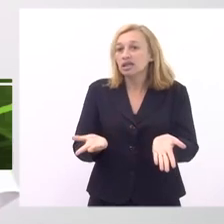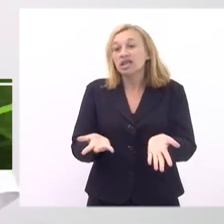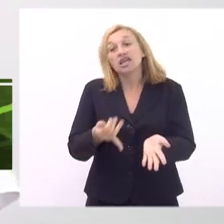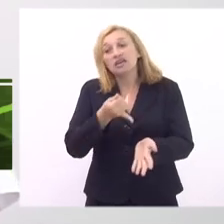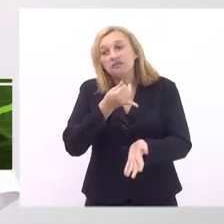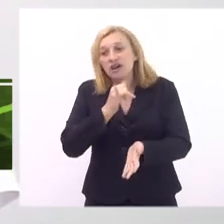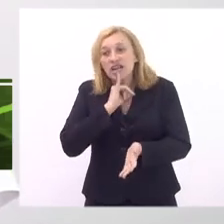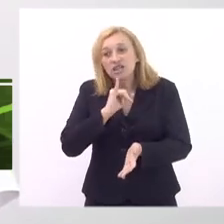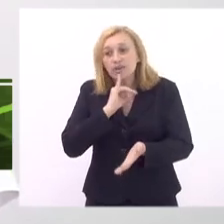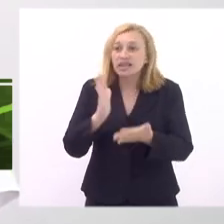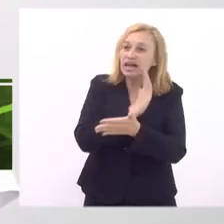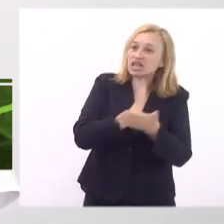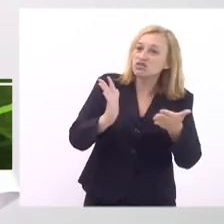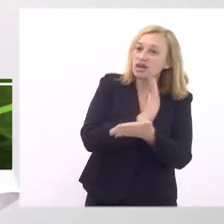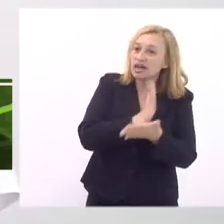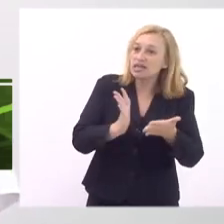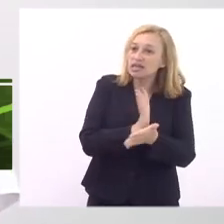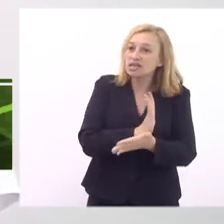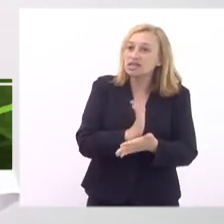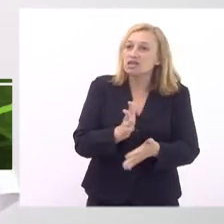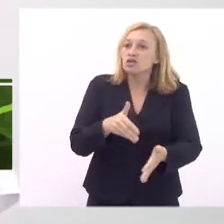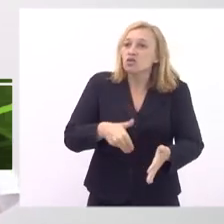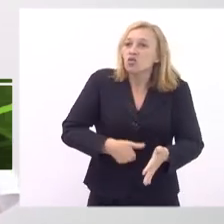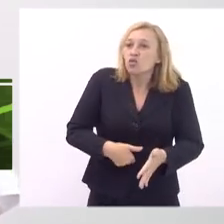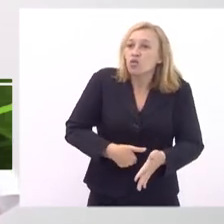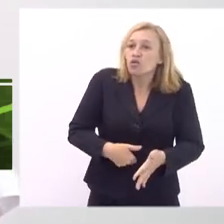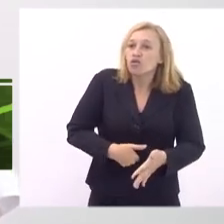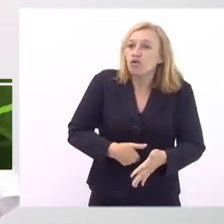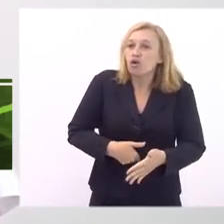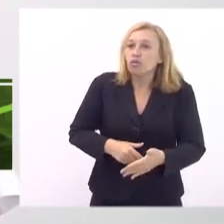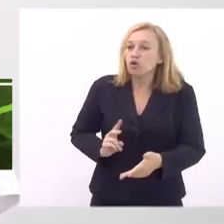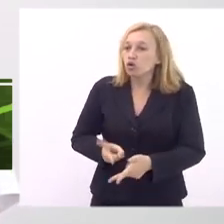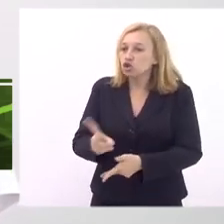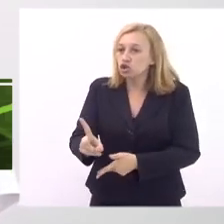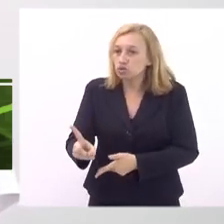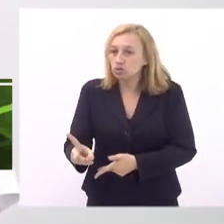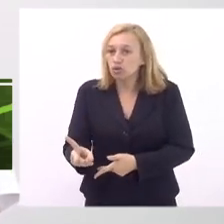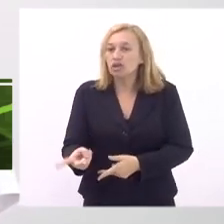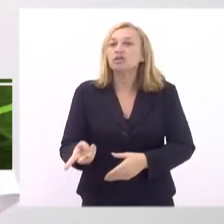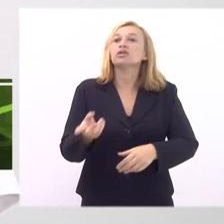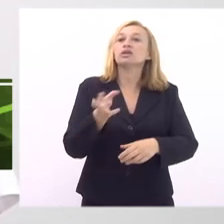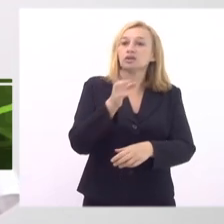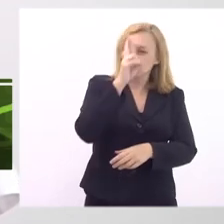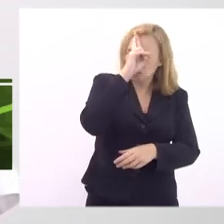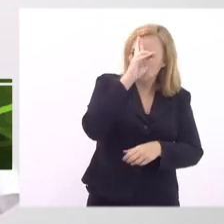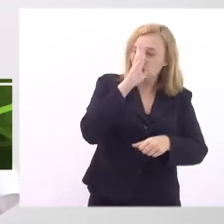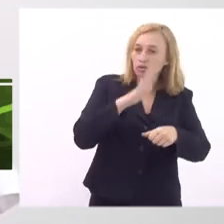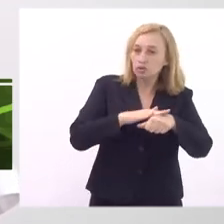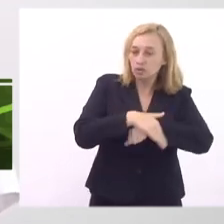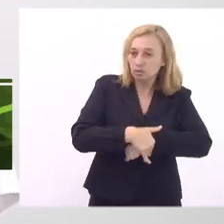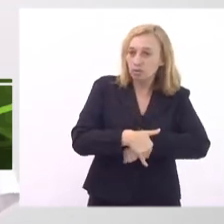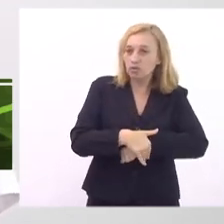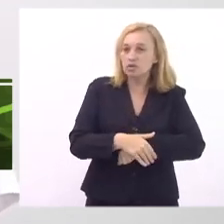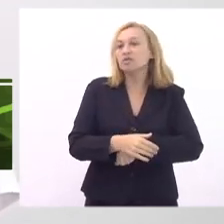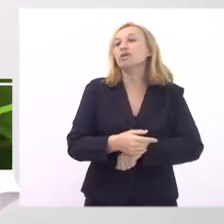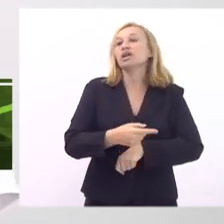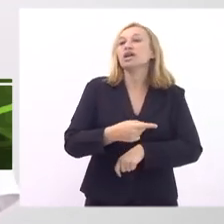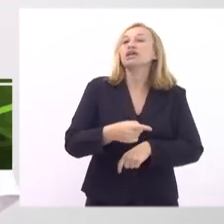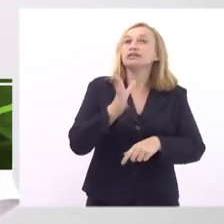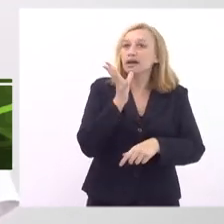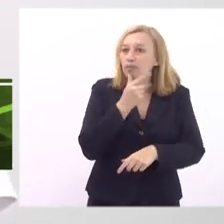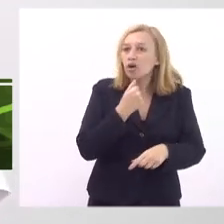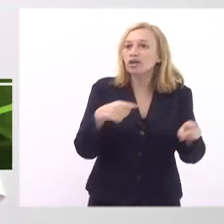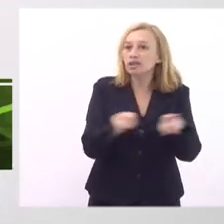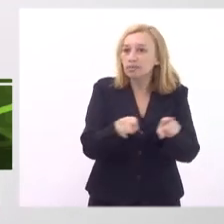conseguem comer às vezes porque acaba rápido na hora do almoço eles só liberam meio dia e meia e demoram também a